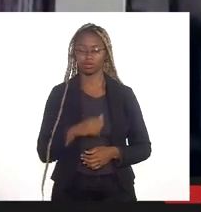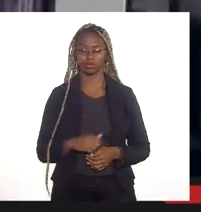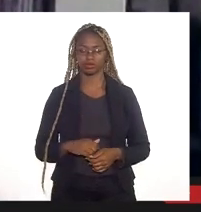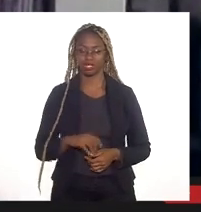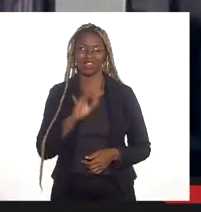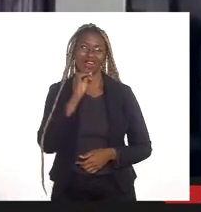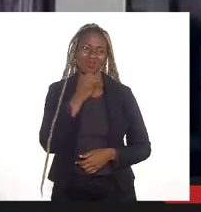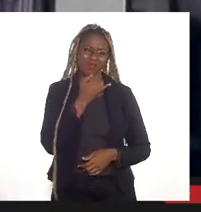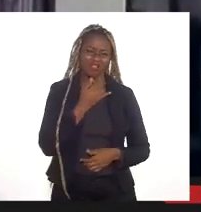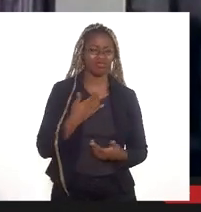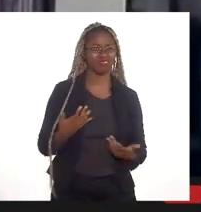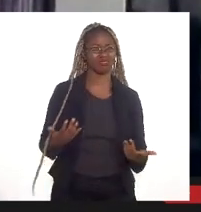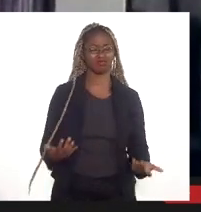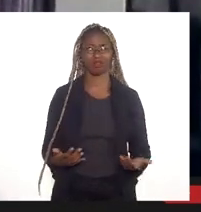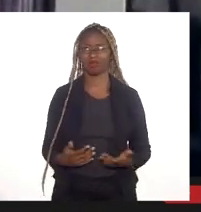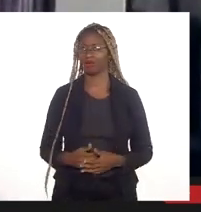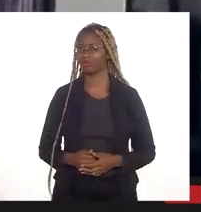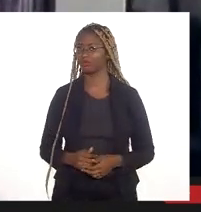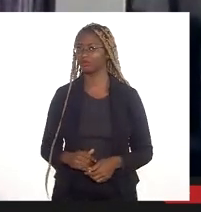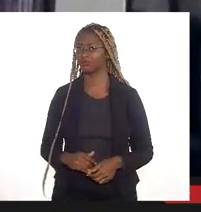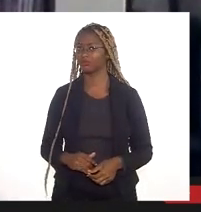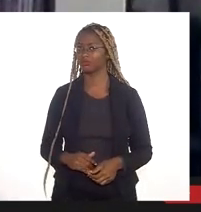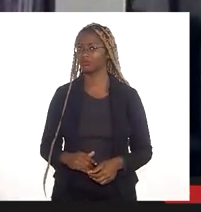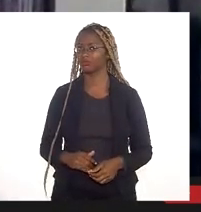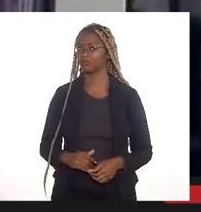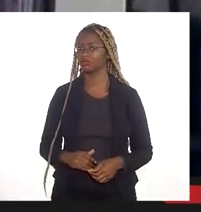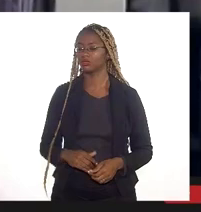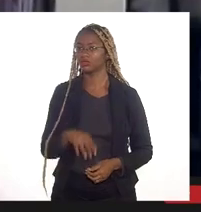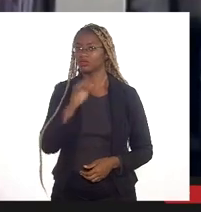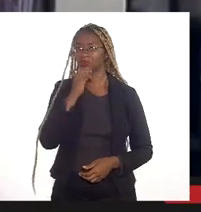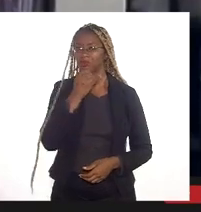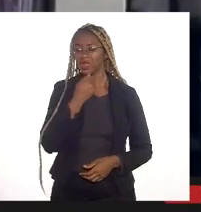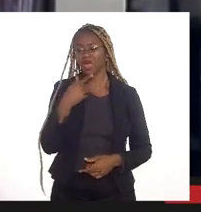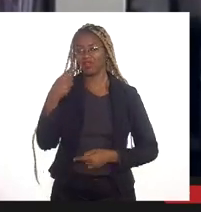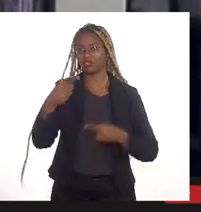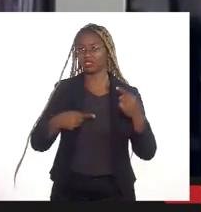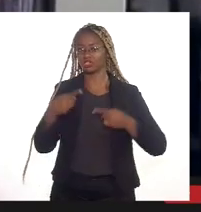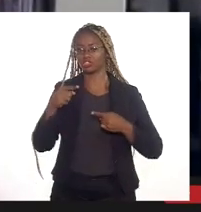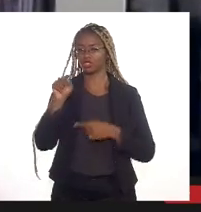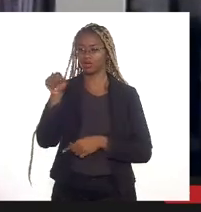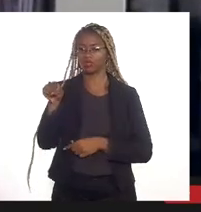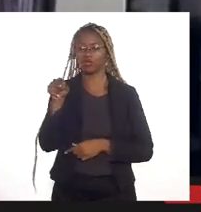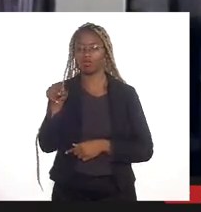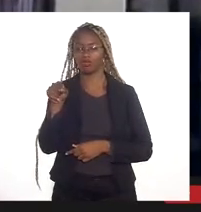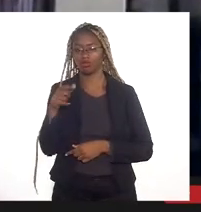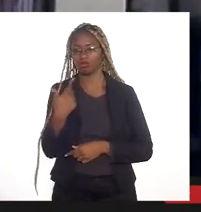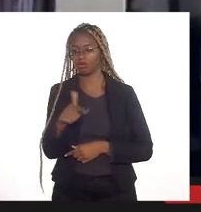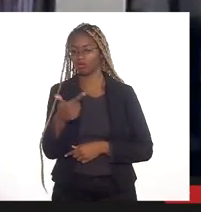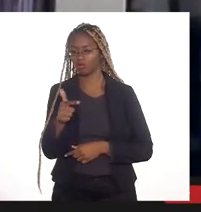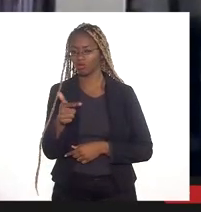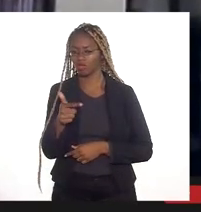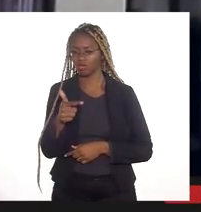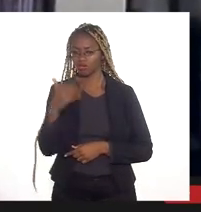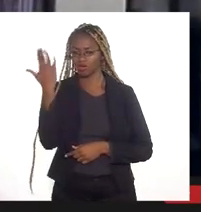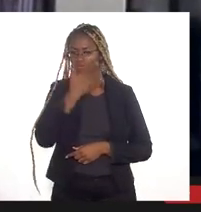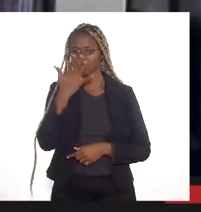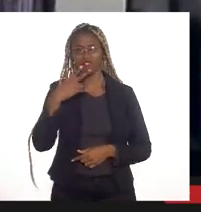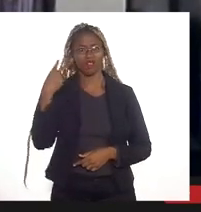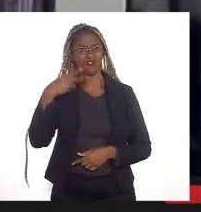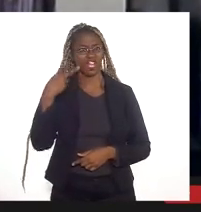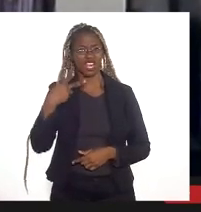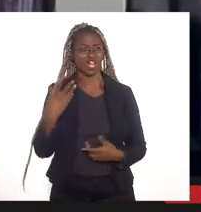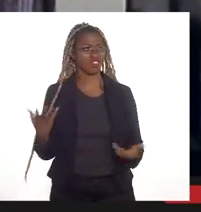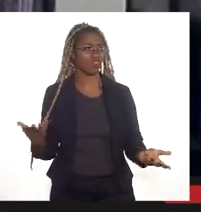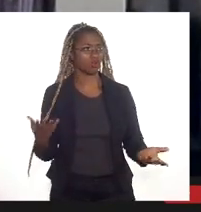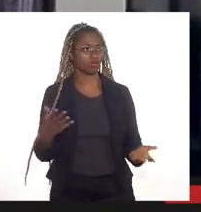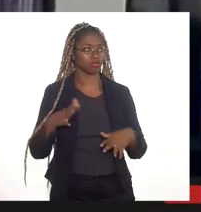lamentável, uma discussão dessa, não estou vendo vereador presente, pode